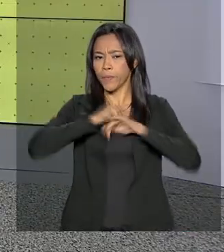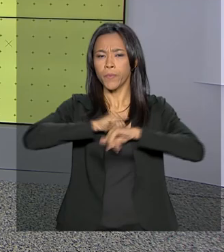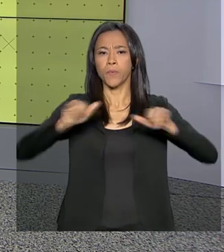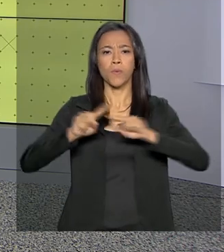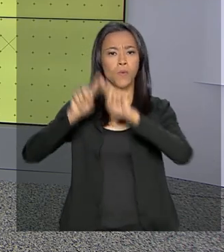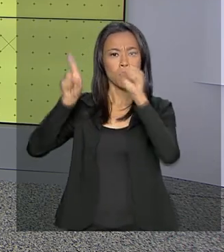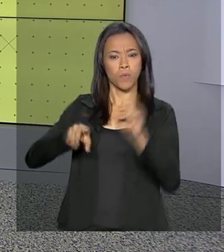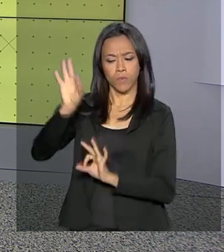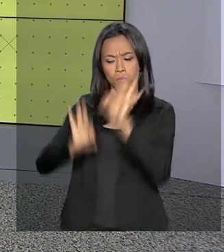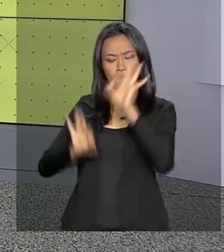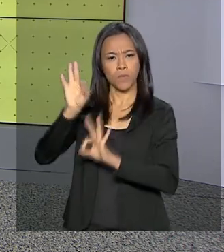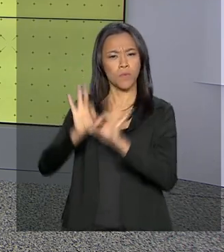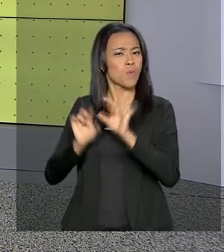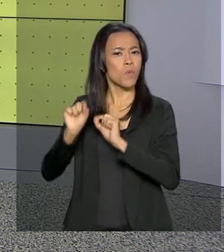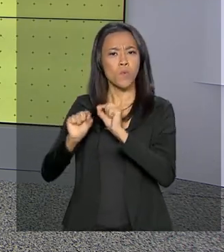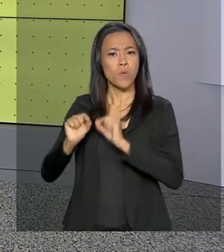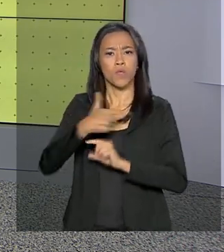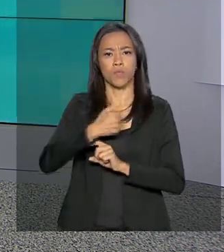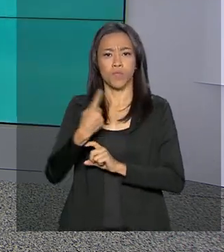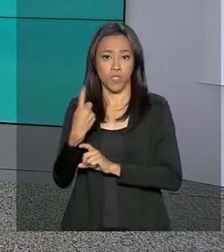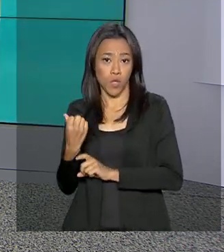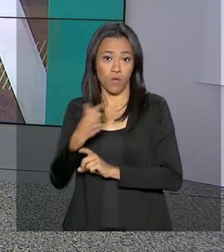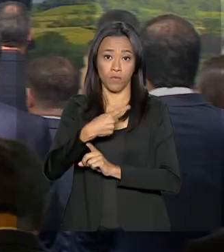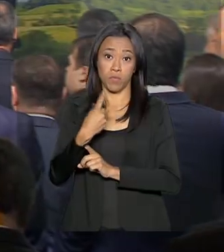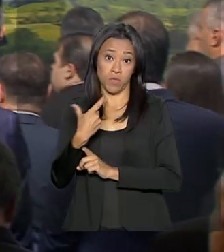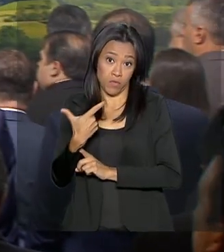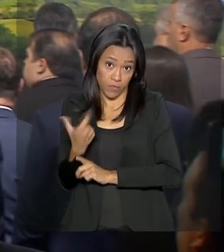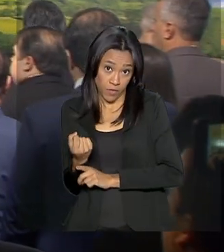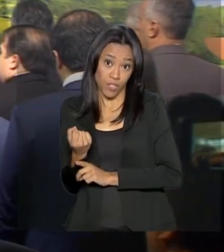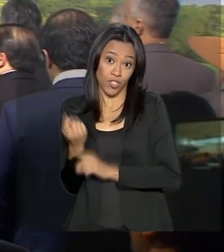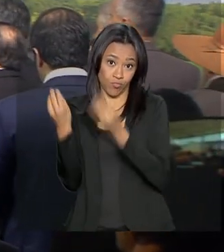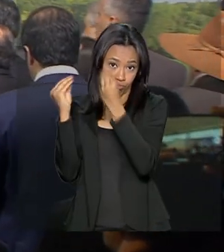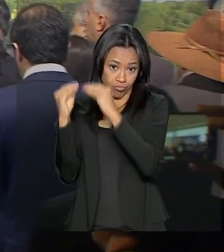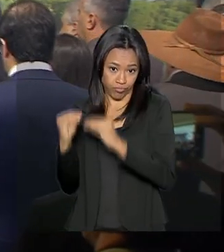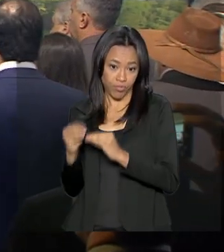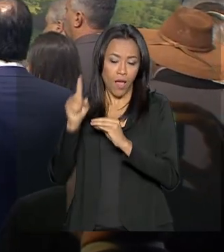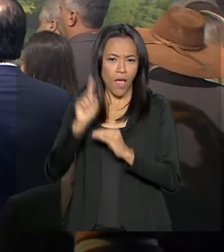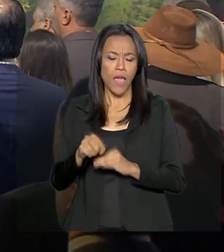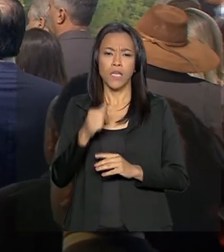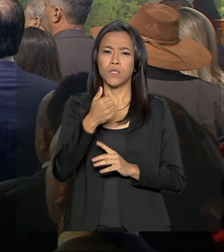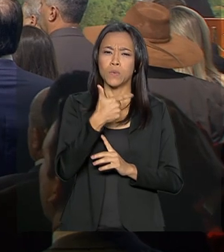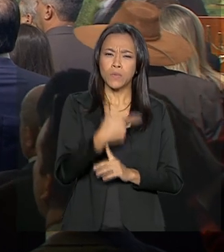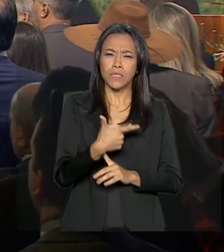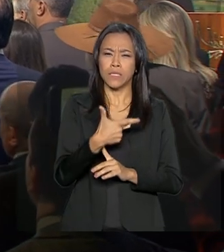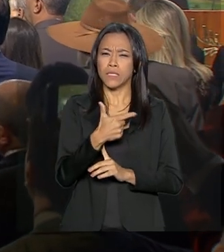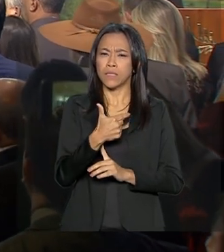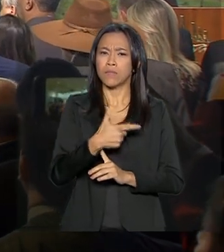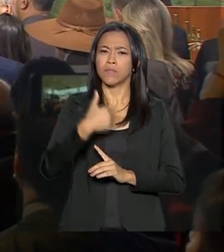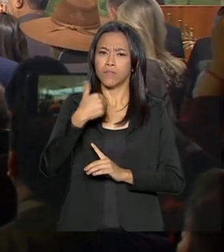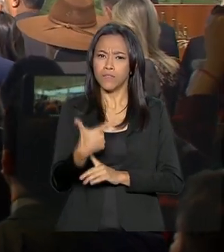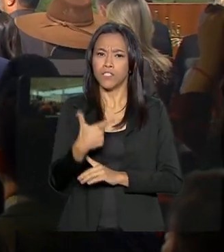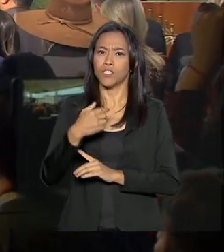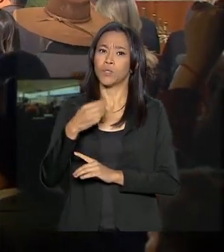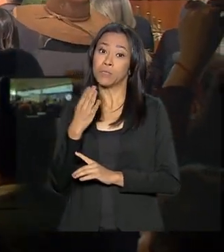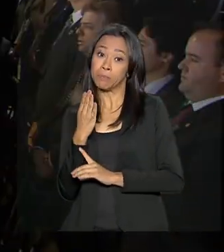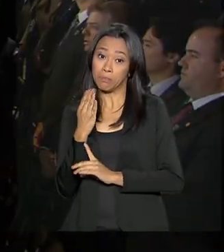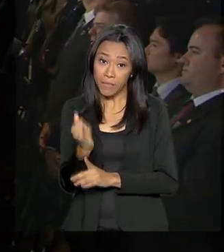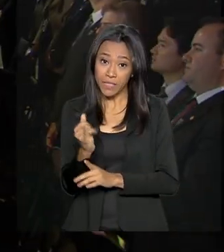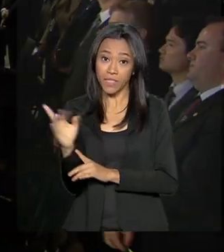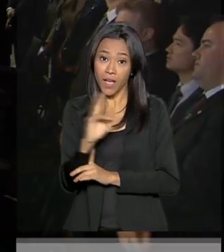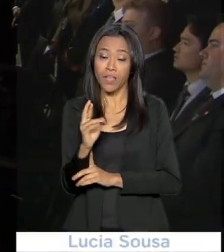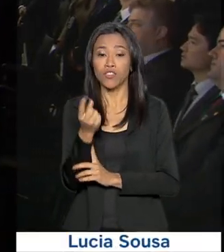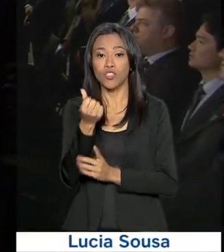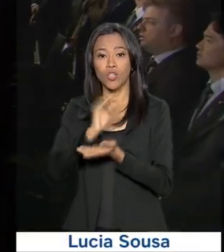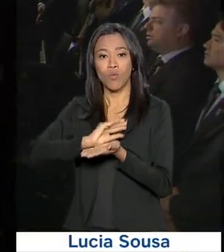Plano Safra 2019-2020. São R$ 222 bilhões em crédito para a agricultura